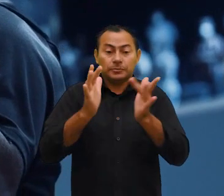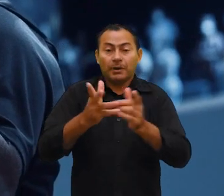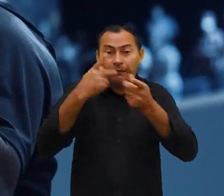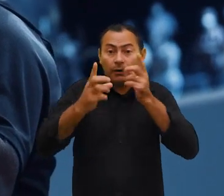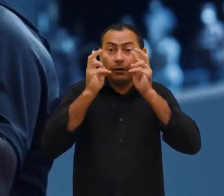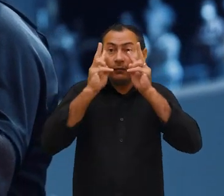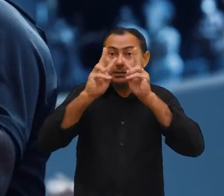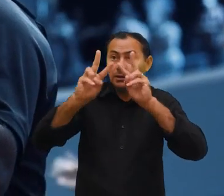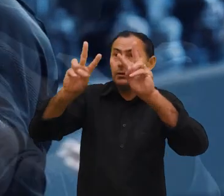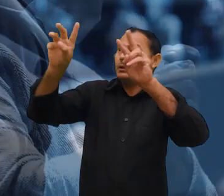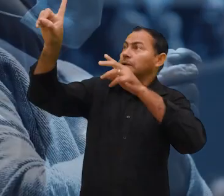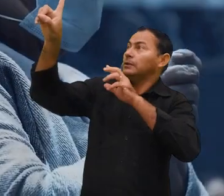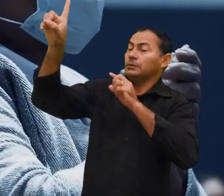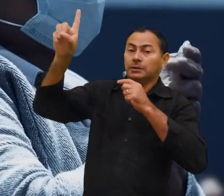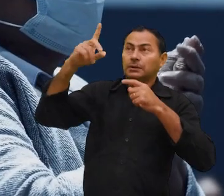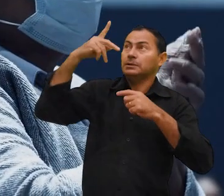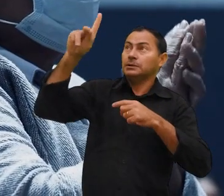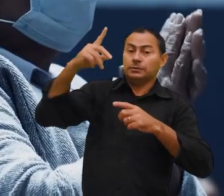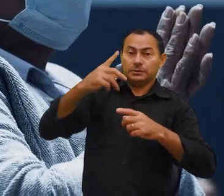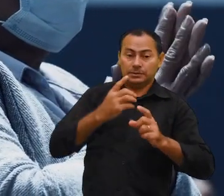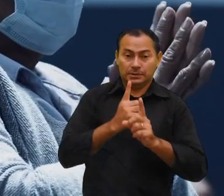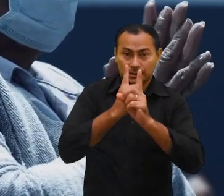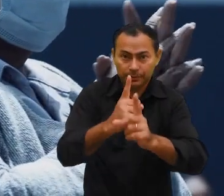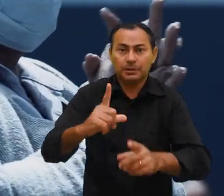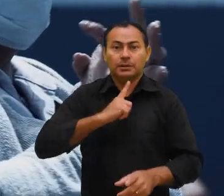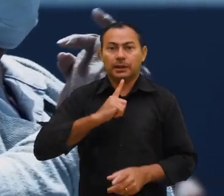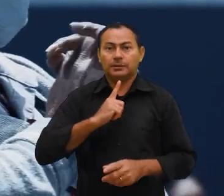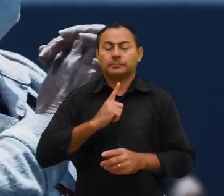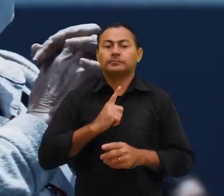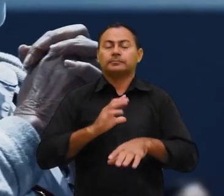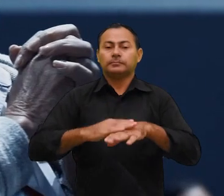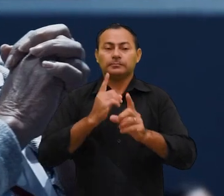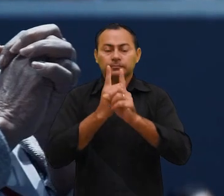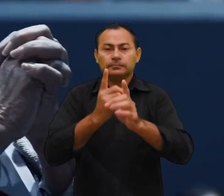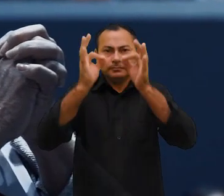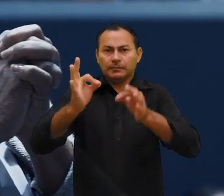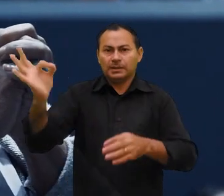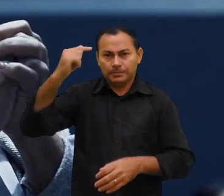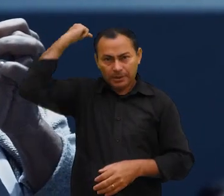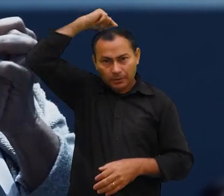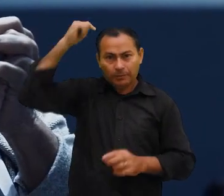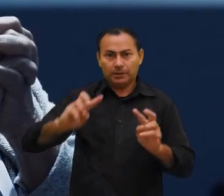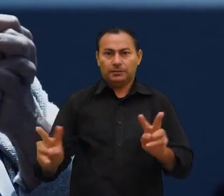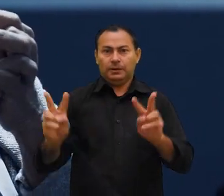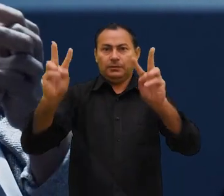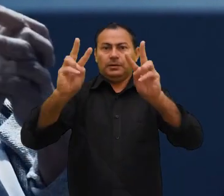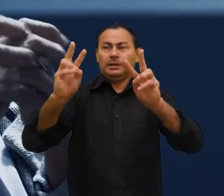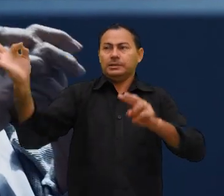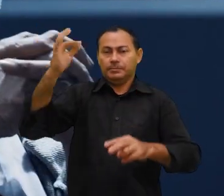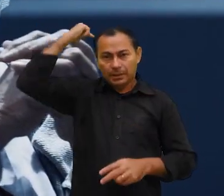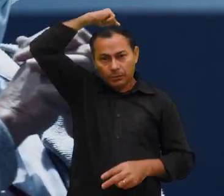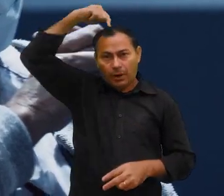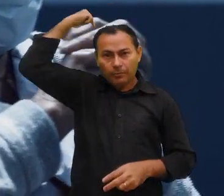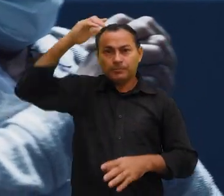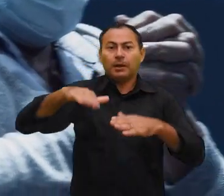quando você olha para o alto como um dos seus discípulos e tem, além das disciplinas espirituais, os valores